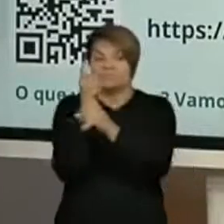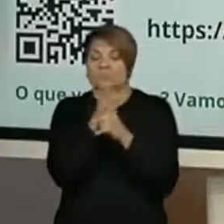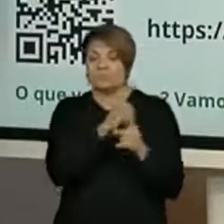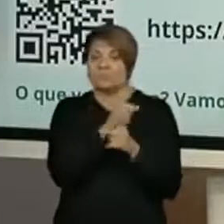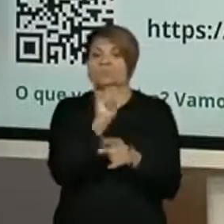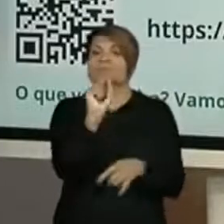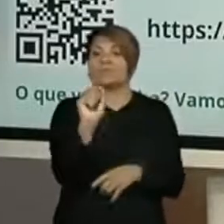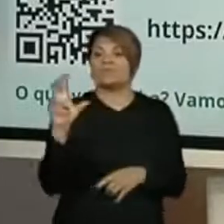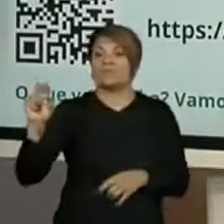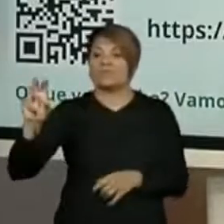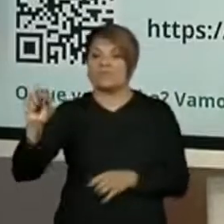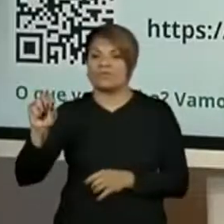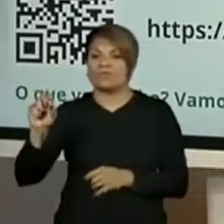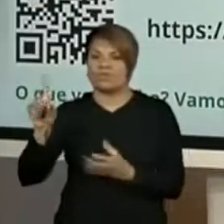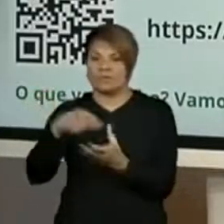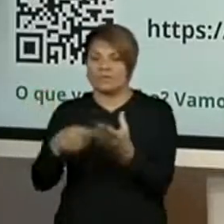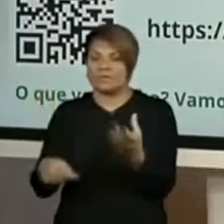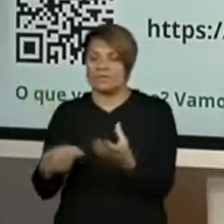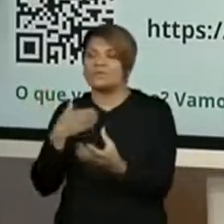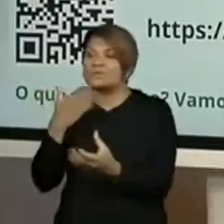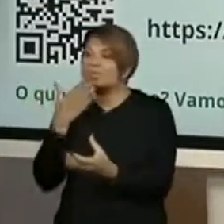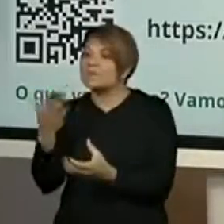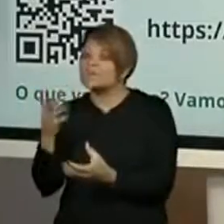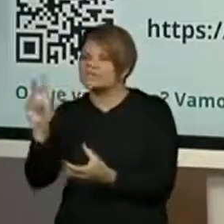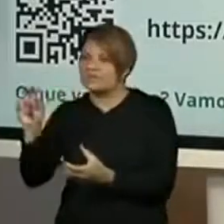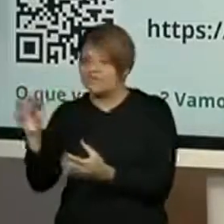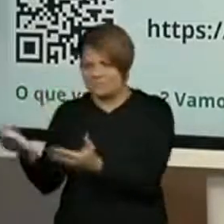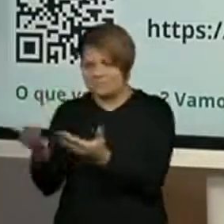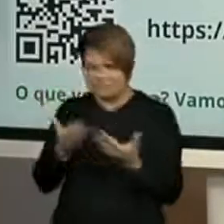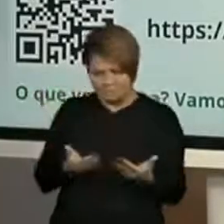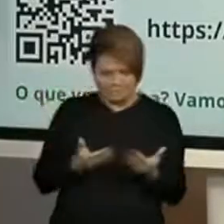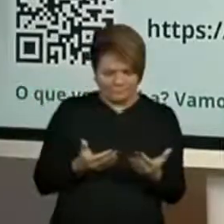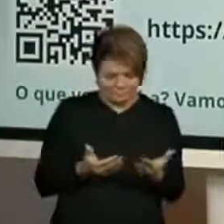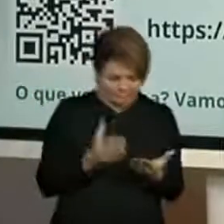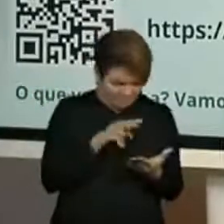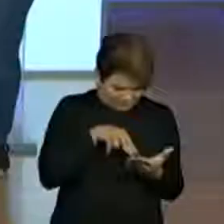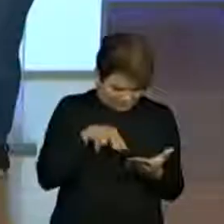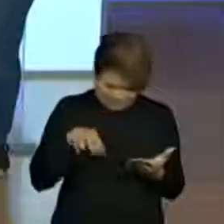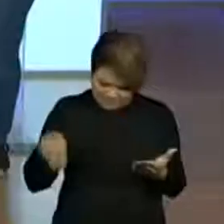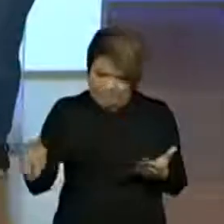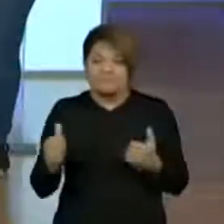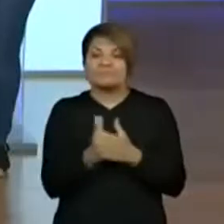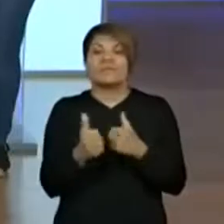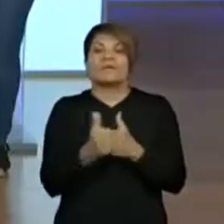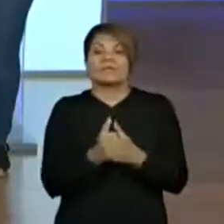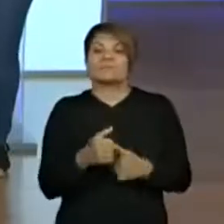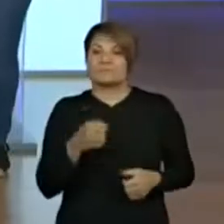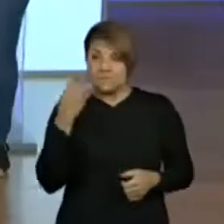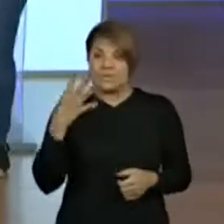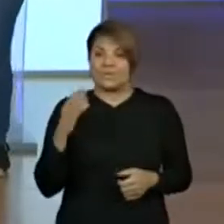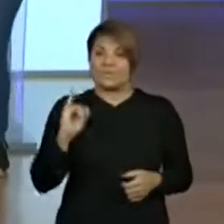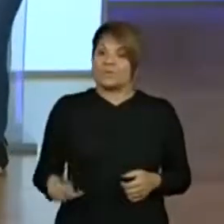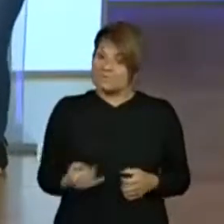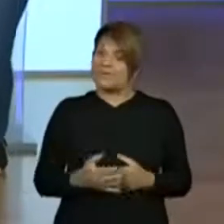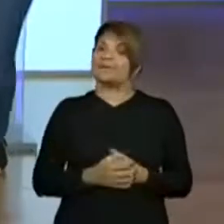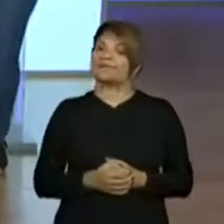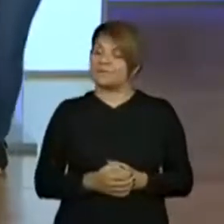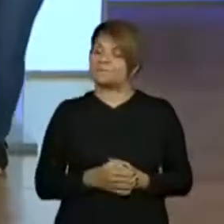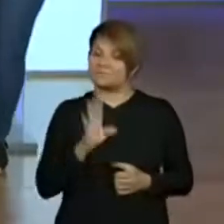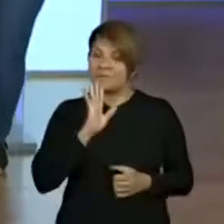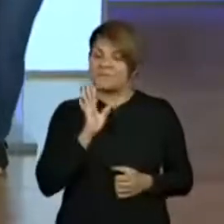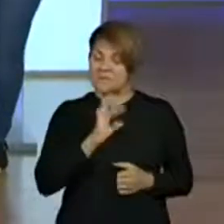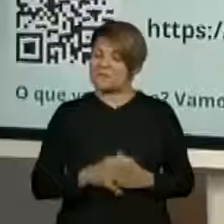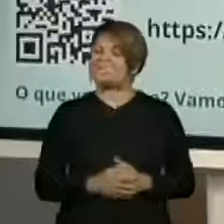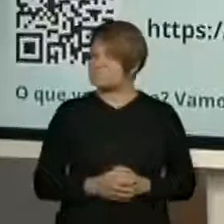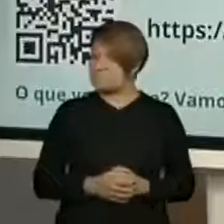o caderno da vovó, pede autorização pra ela, senta pertinho. E que tal ler as receitas da vovó? É, legal. Não é? Isso, bem legal. Bem